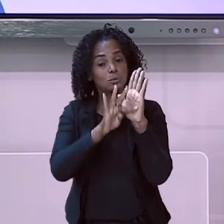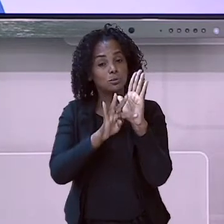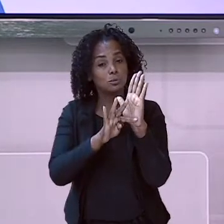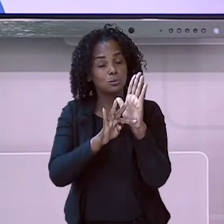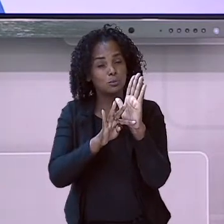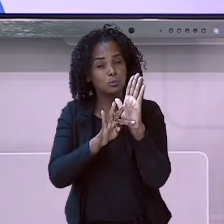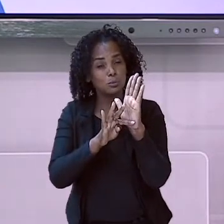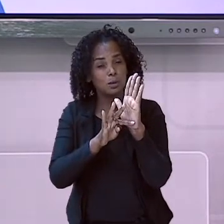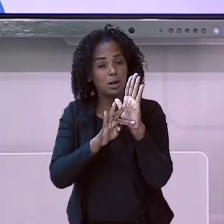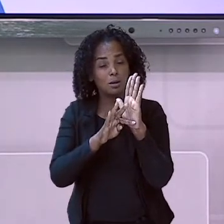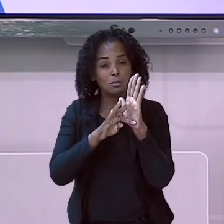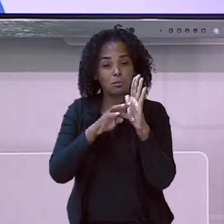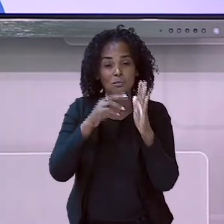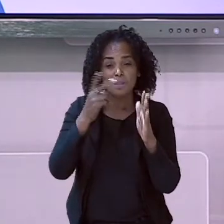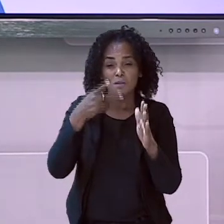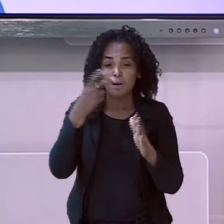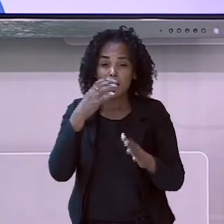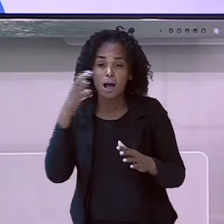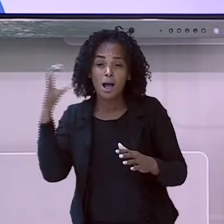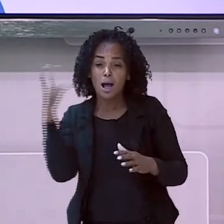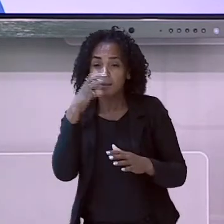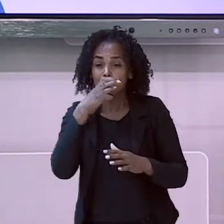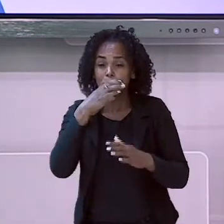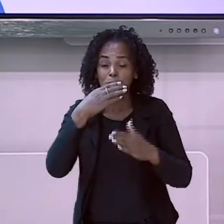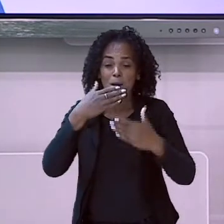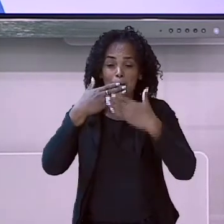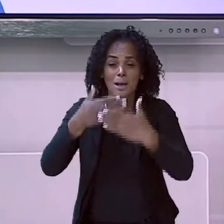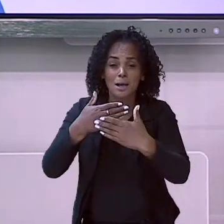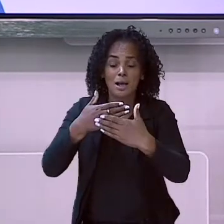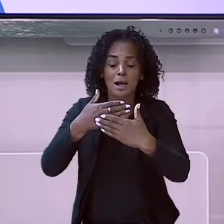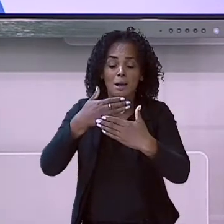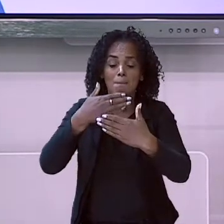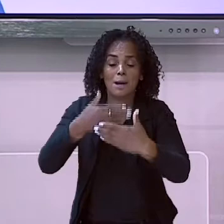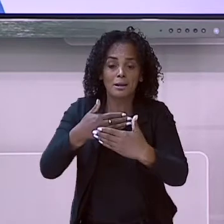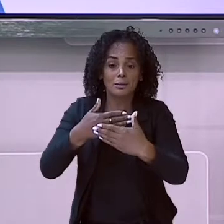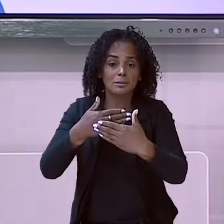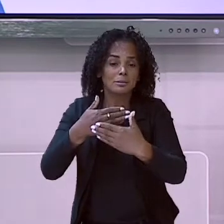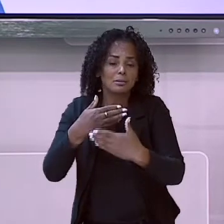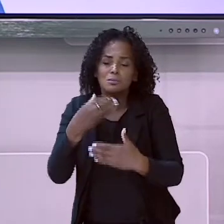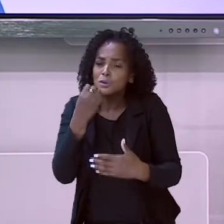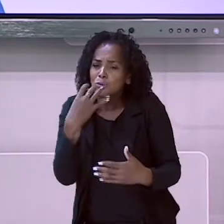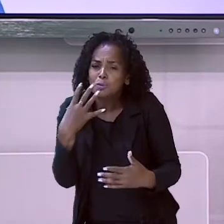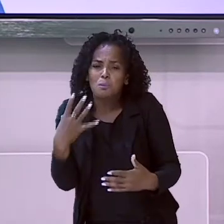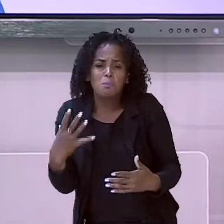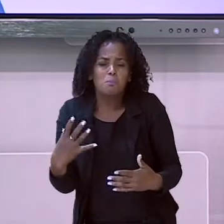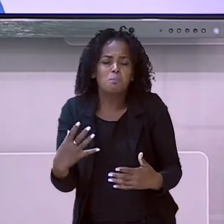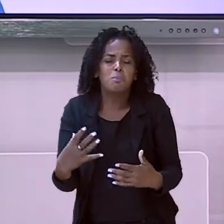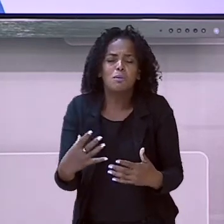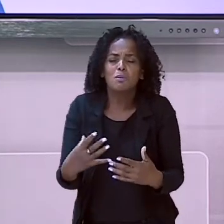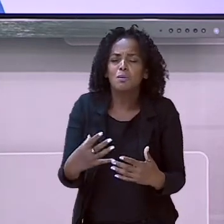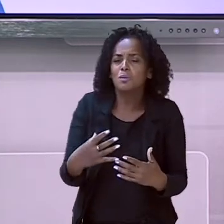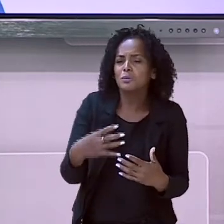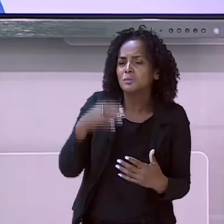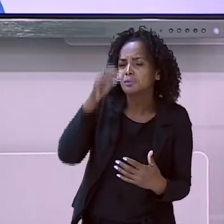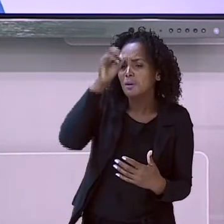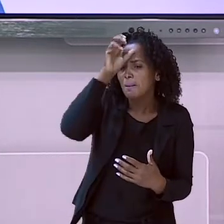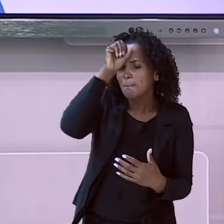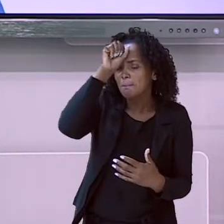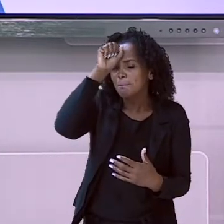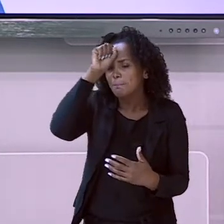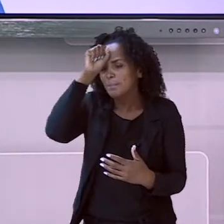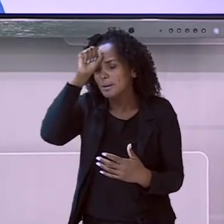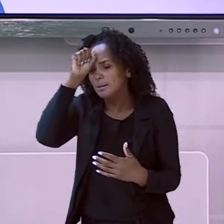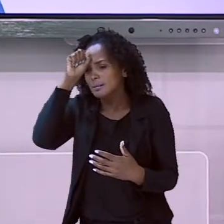Trava-língua. Eu acho que você já conhece, você já ouviu falar esse nome. Nós vamos aprender um pouco mais